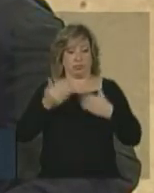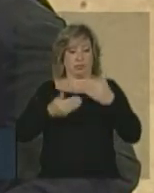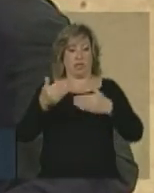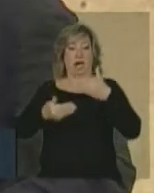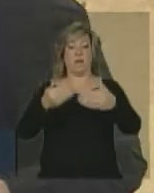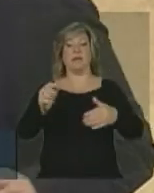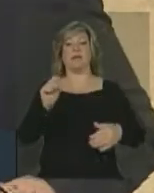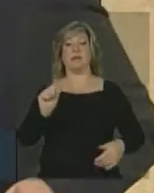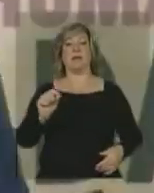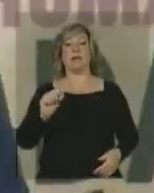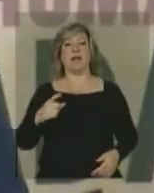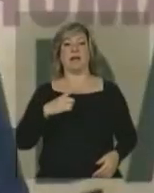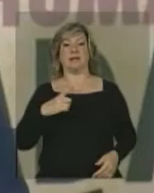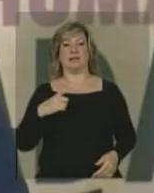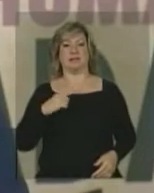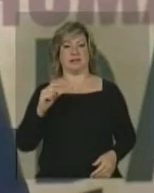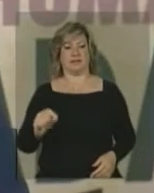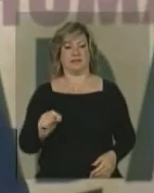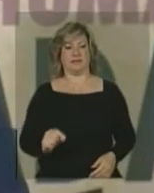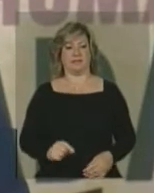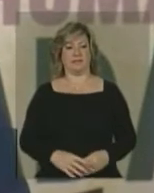Sra. Presidenta, antes